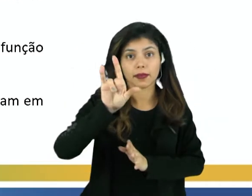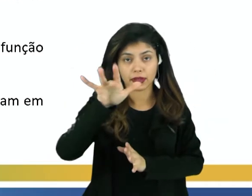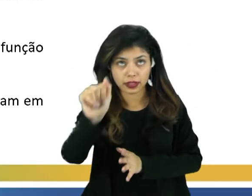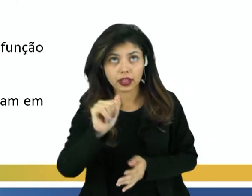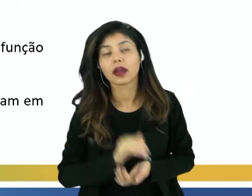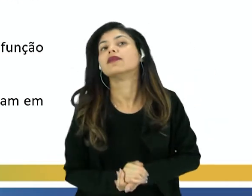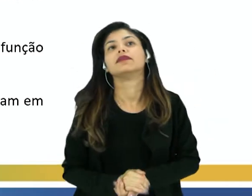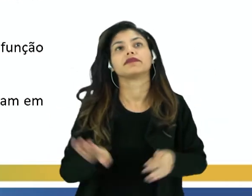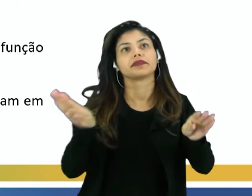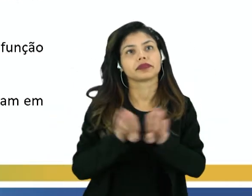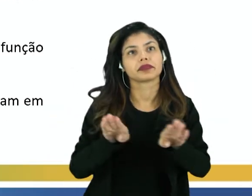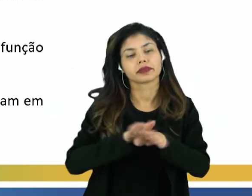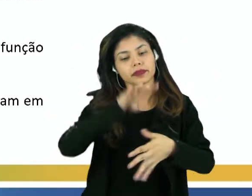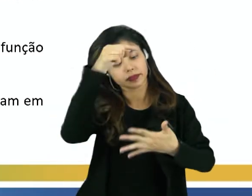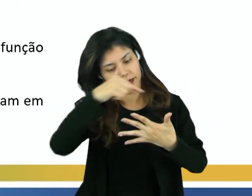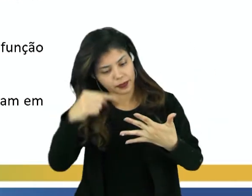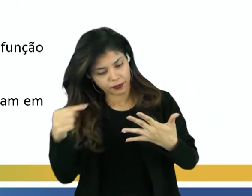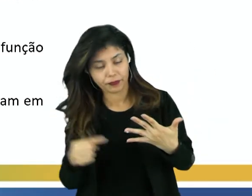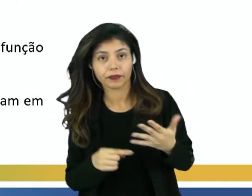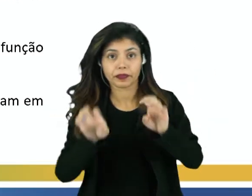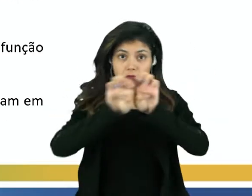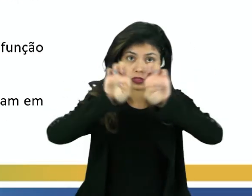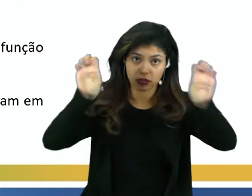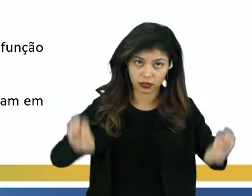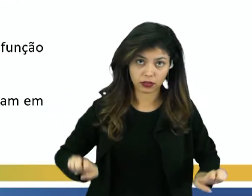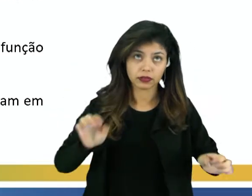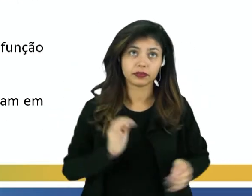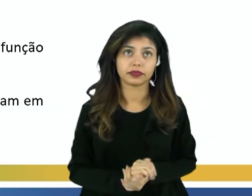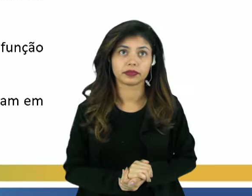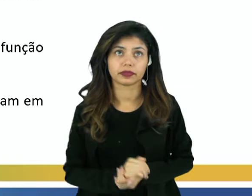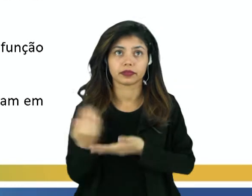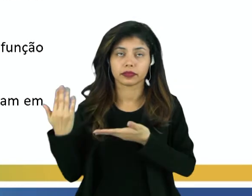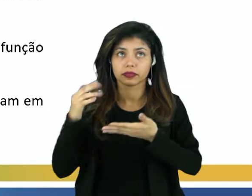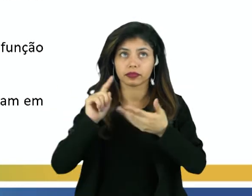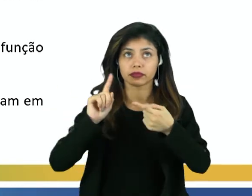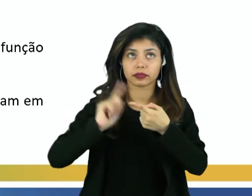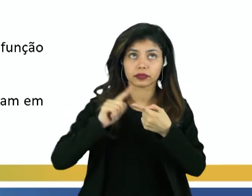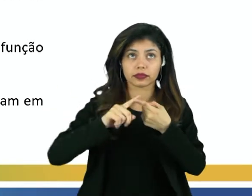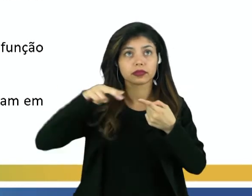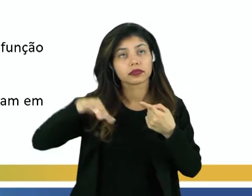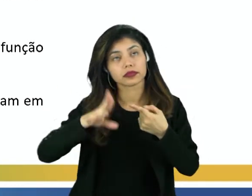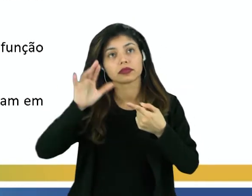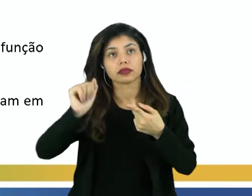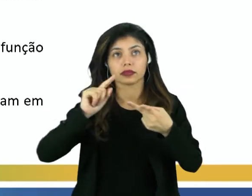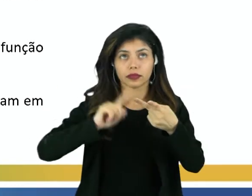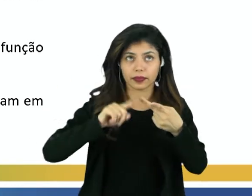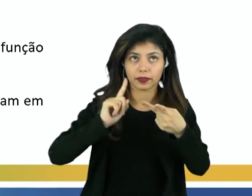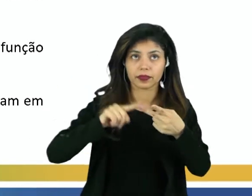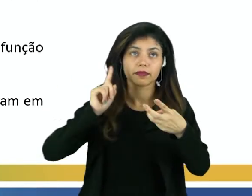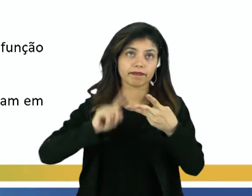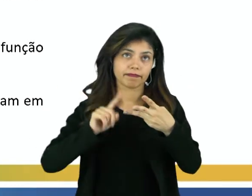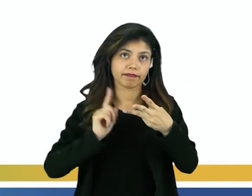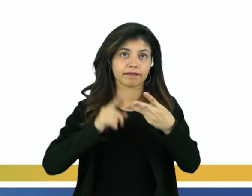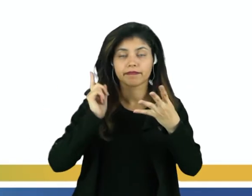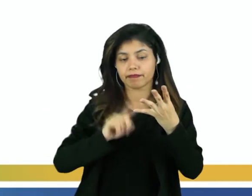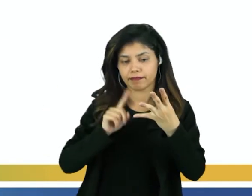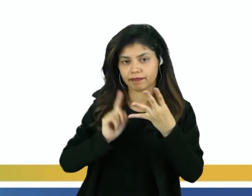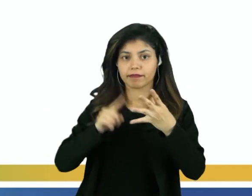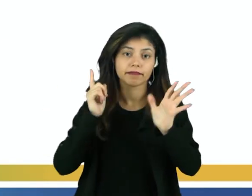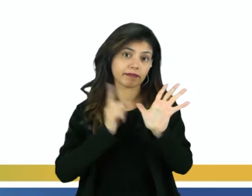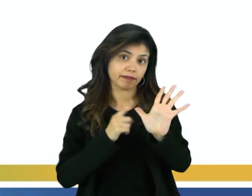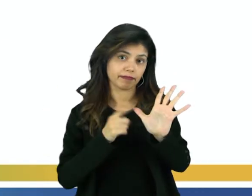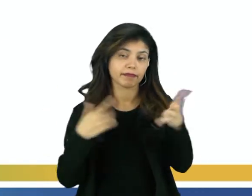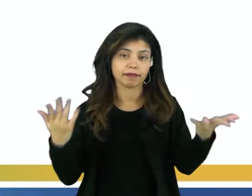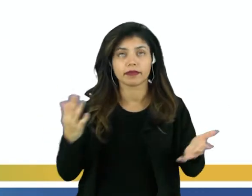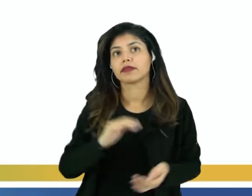exatamente esses conceitos que fazem parte da estrutura. Nascente, rio principal, divisor de águas, afluentes e Foz.